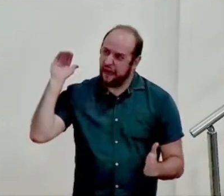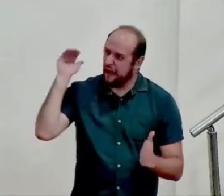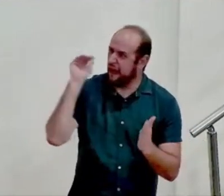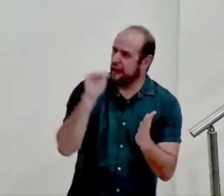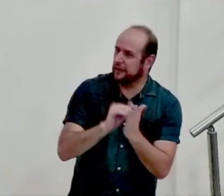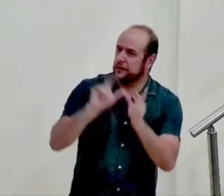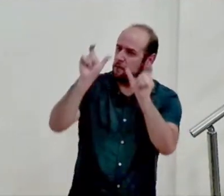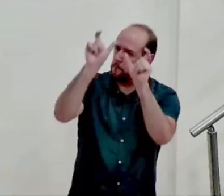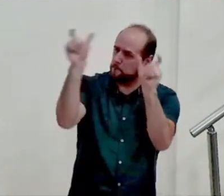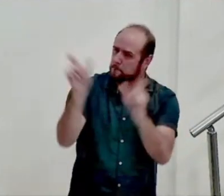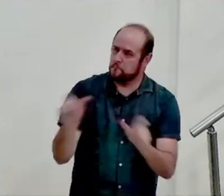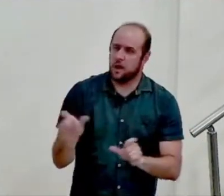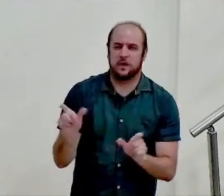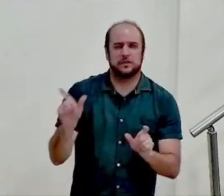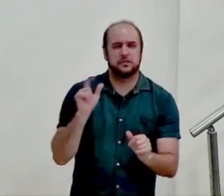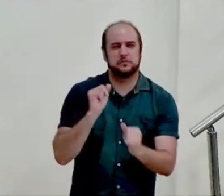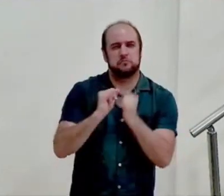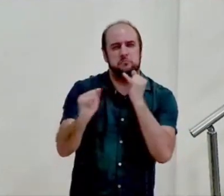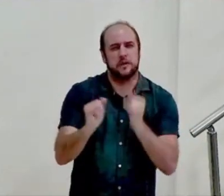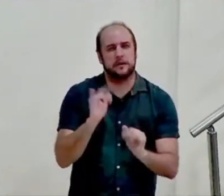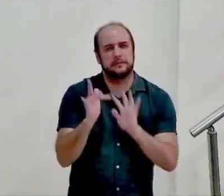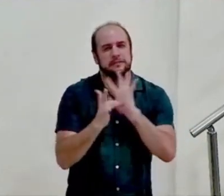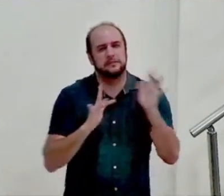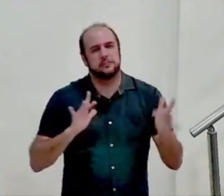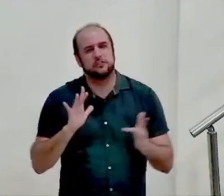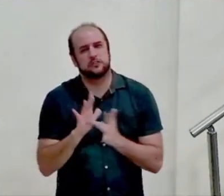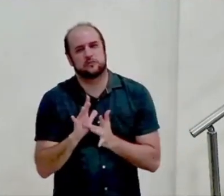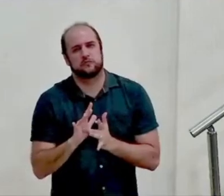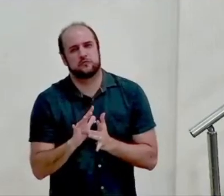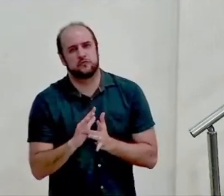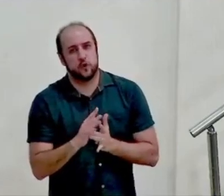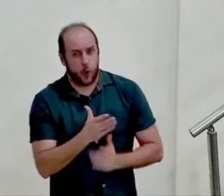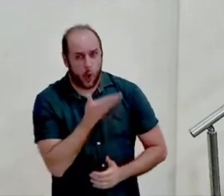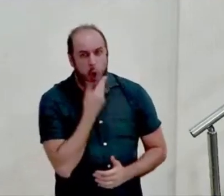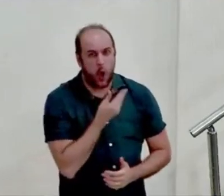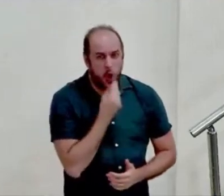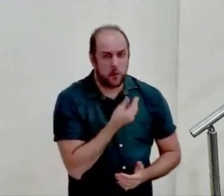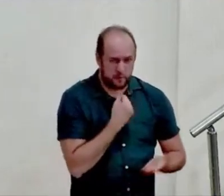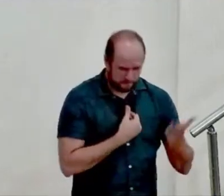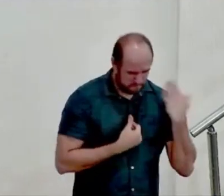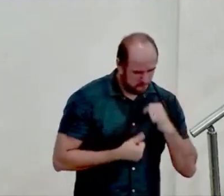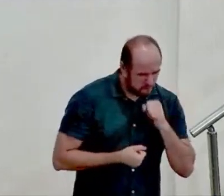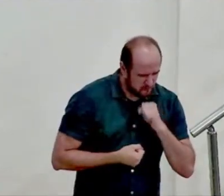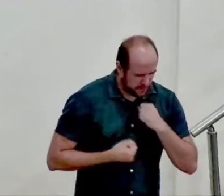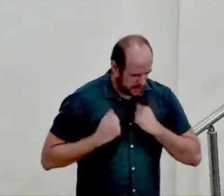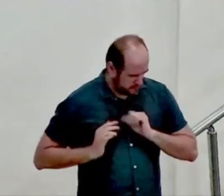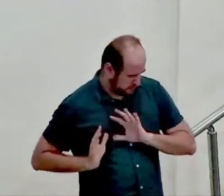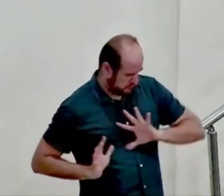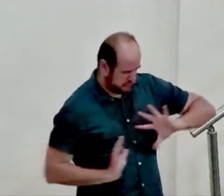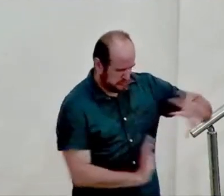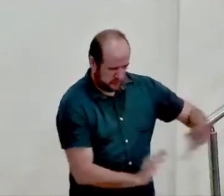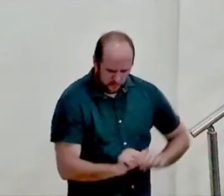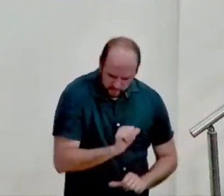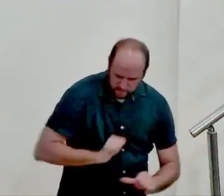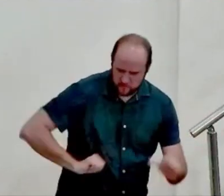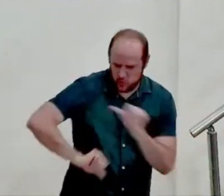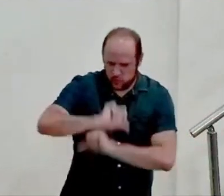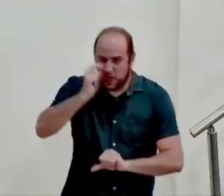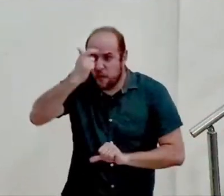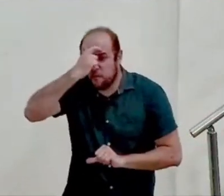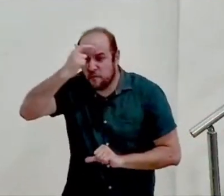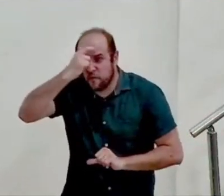imagem do Senhor Jesus vou despojar do velho homem vou me renovar no espírito do meu entendimento e vou me